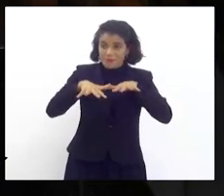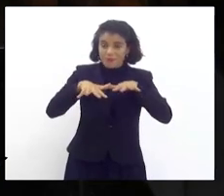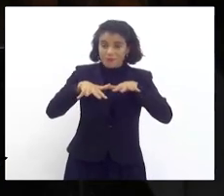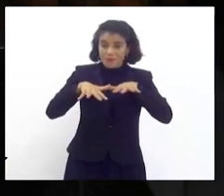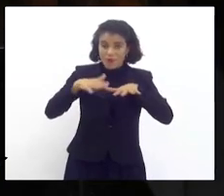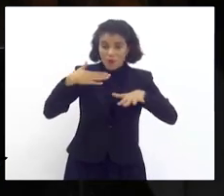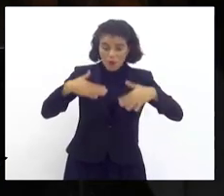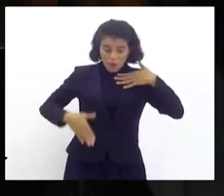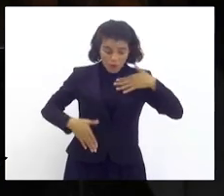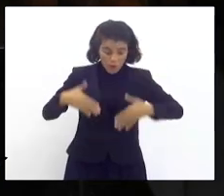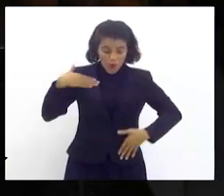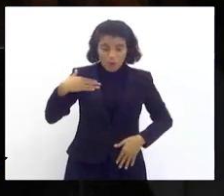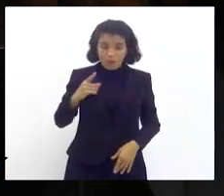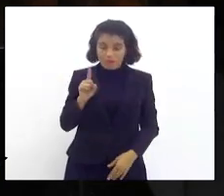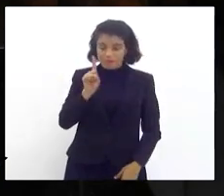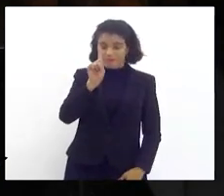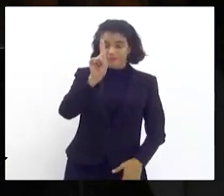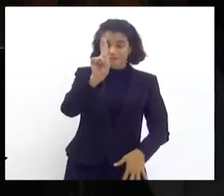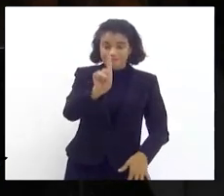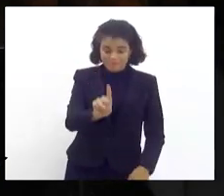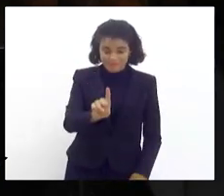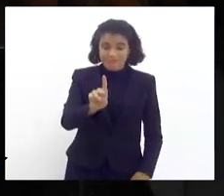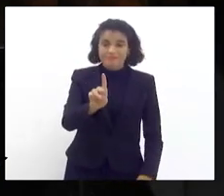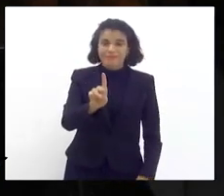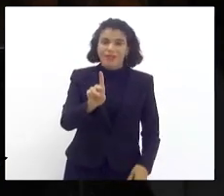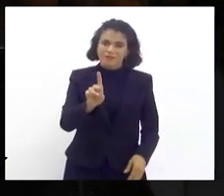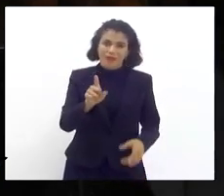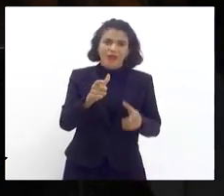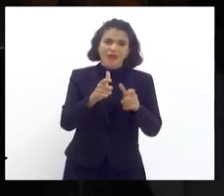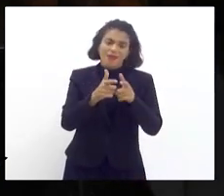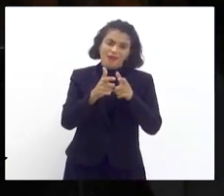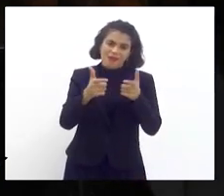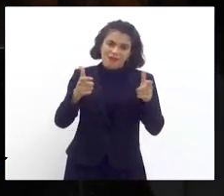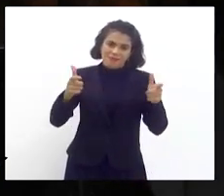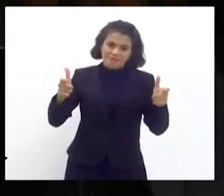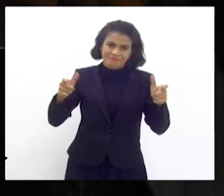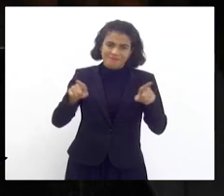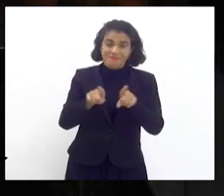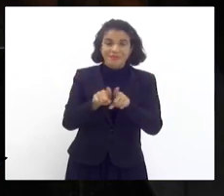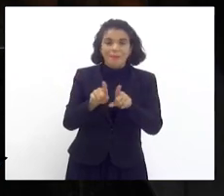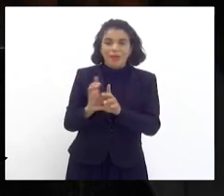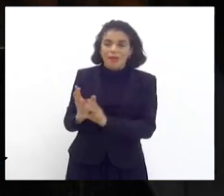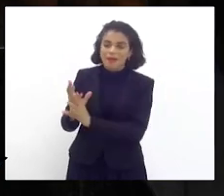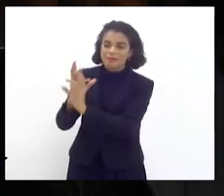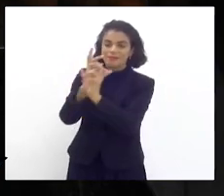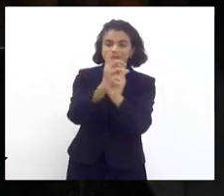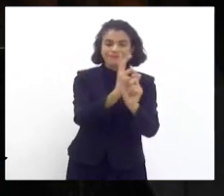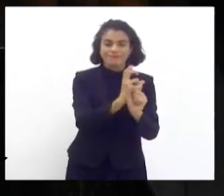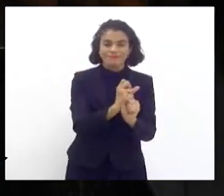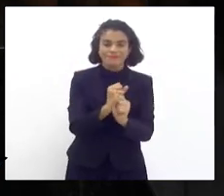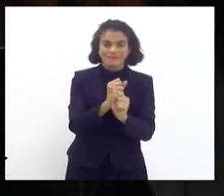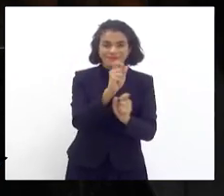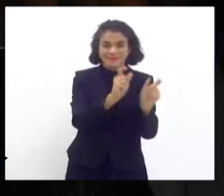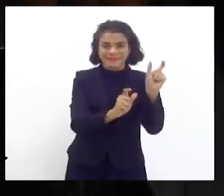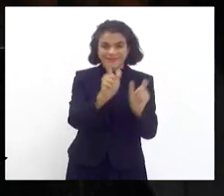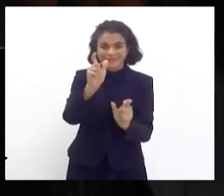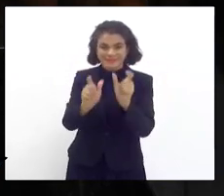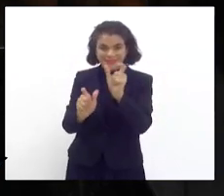presente, evidentemente vai aumentar também os quóruns nas comissões